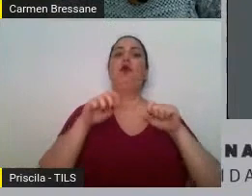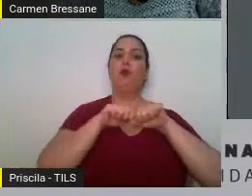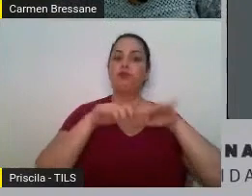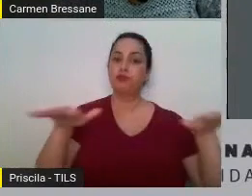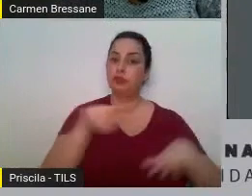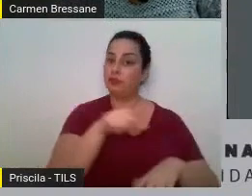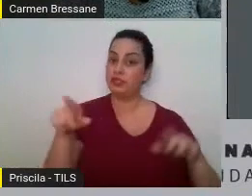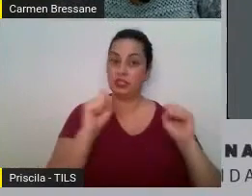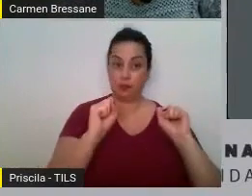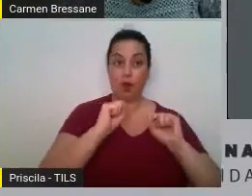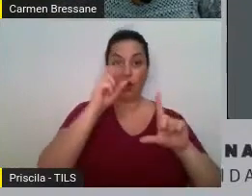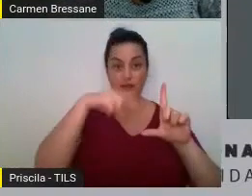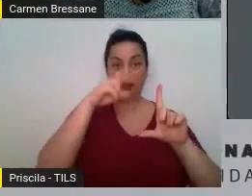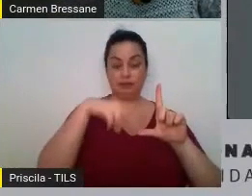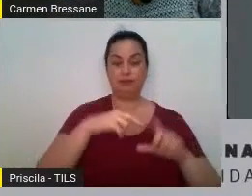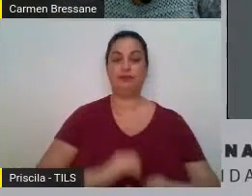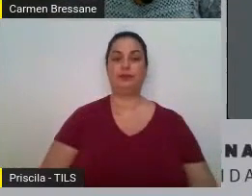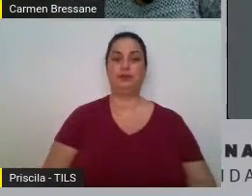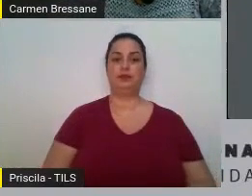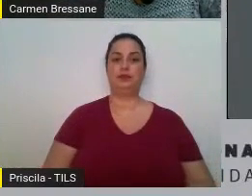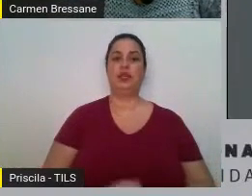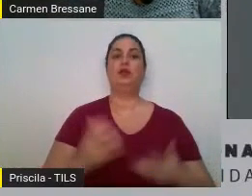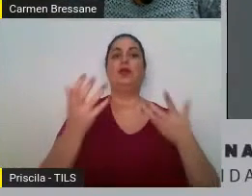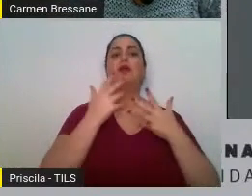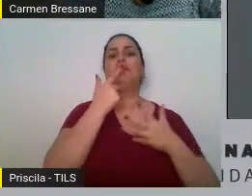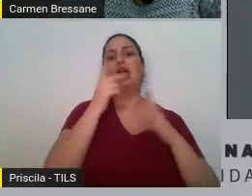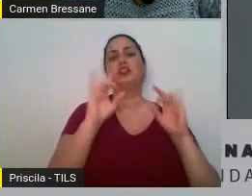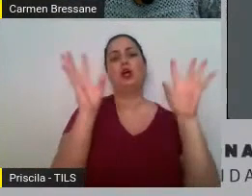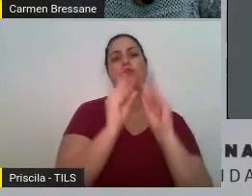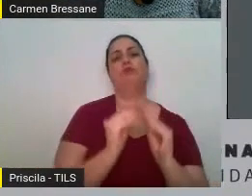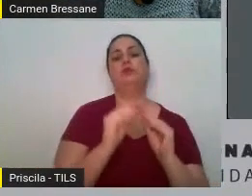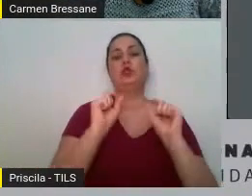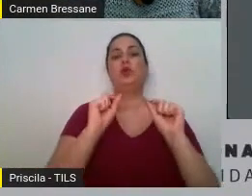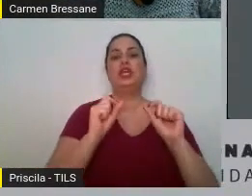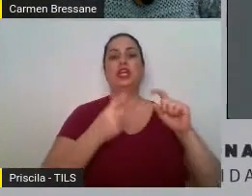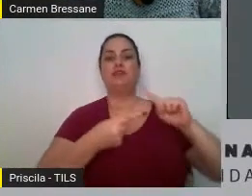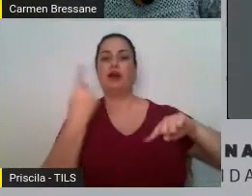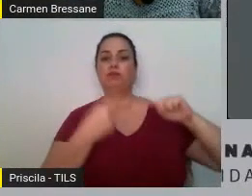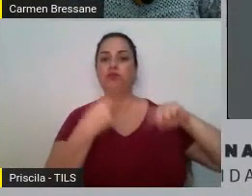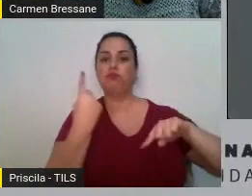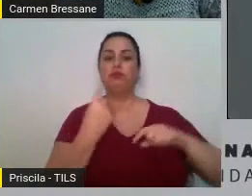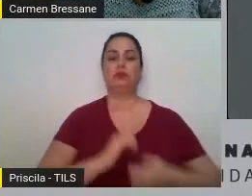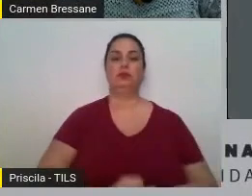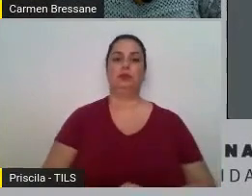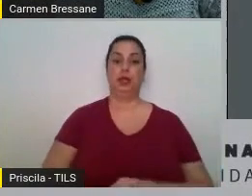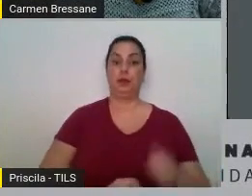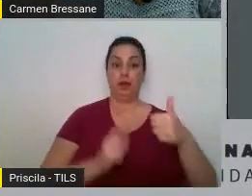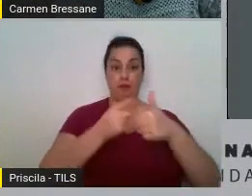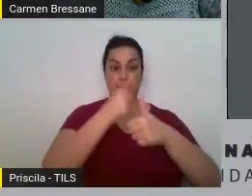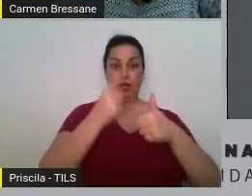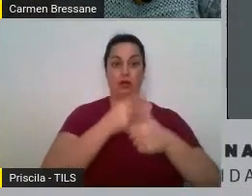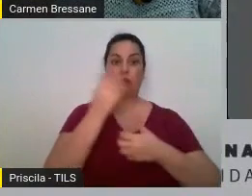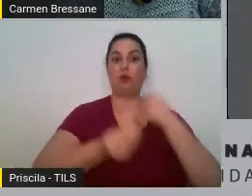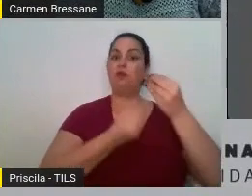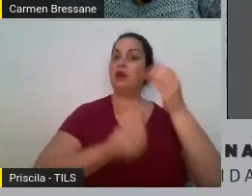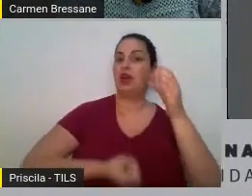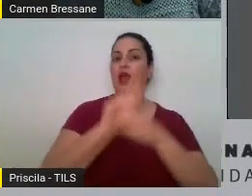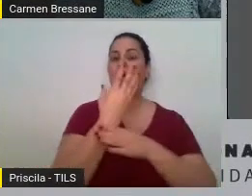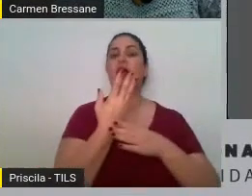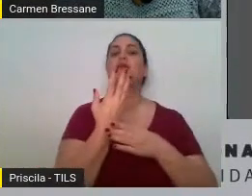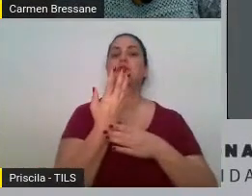Vou falar rapidamente aqui as irregularidades. Primeiro a criação da empresa estatal